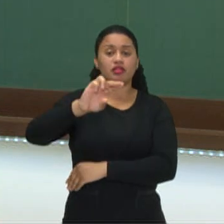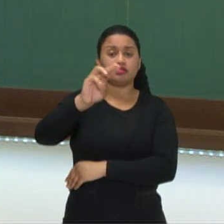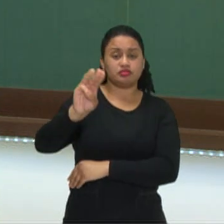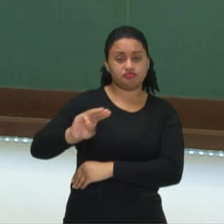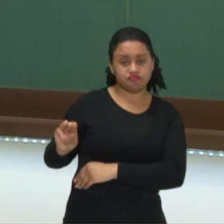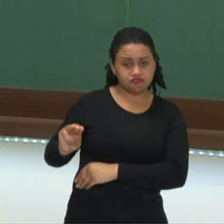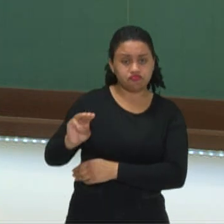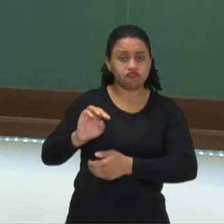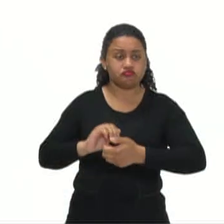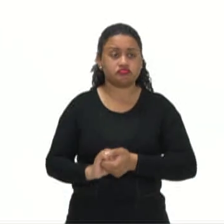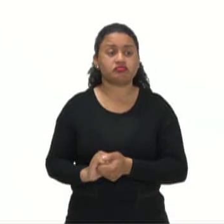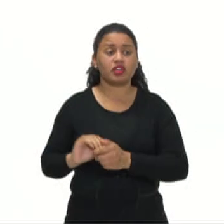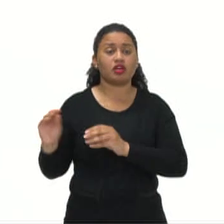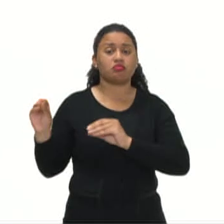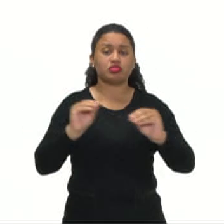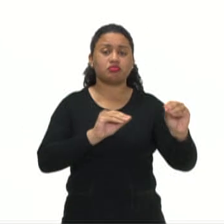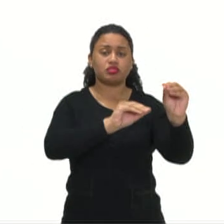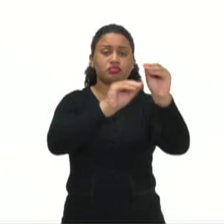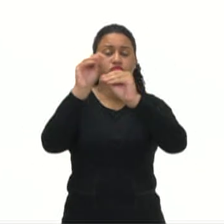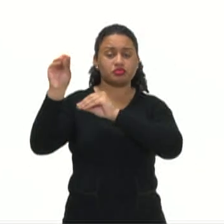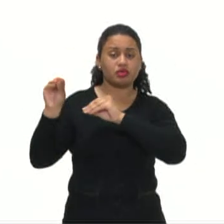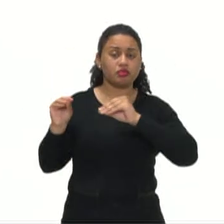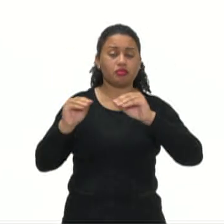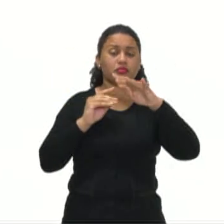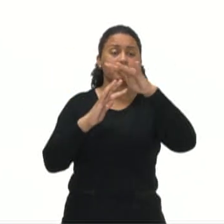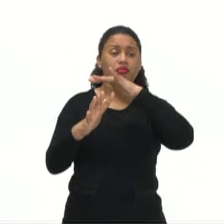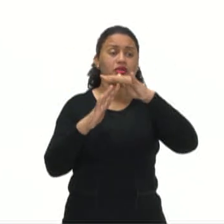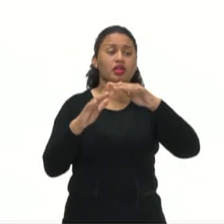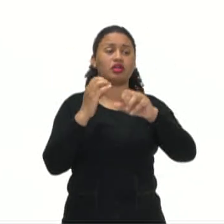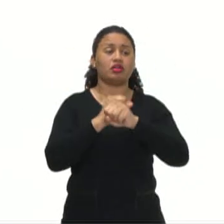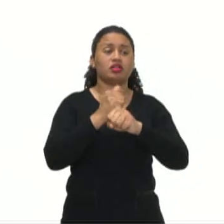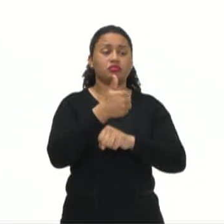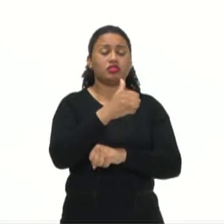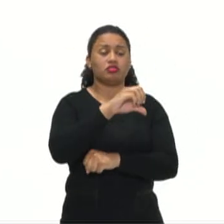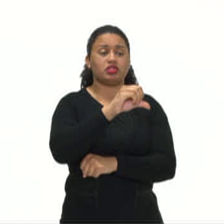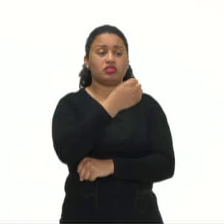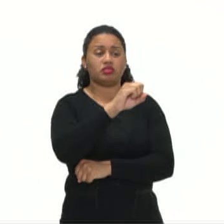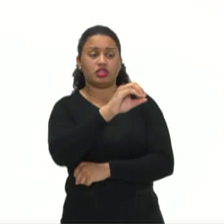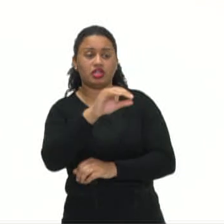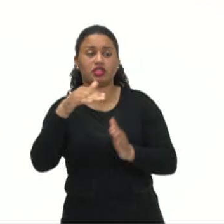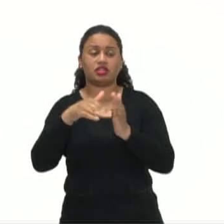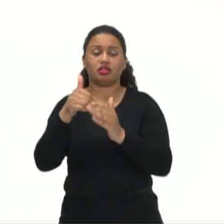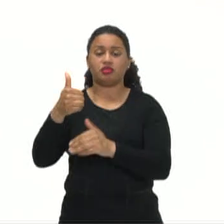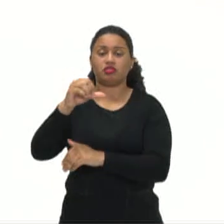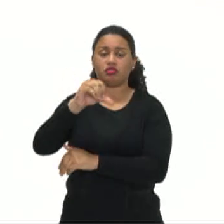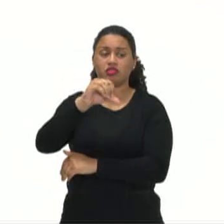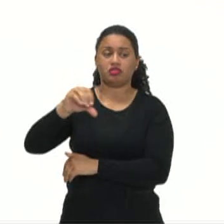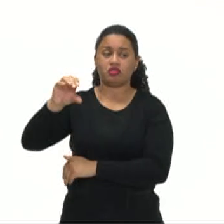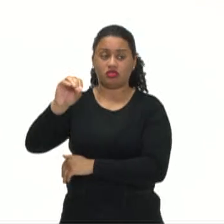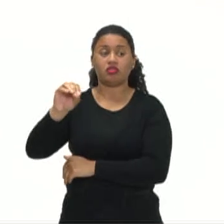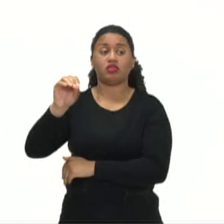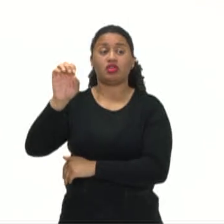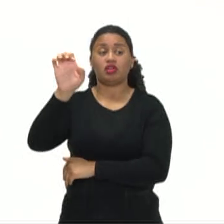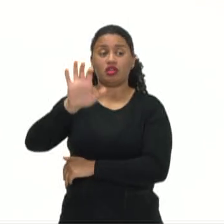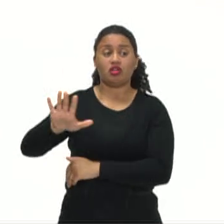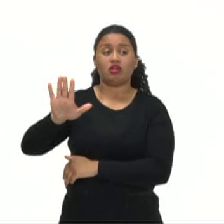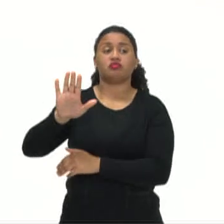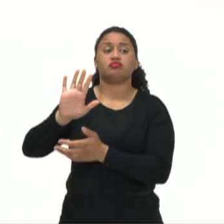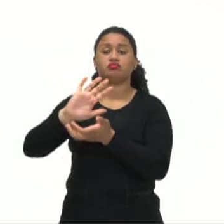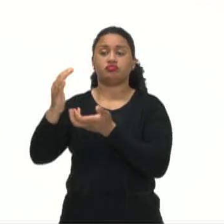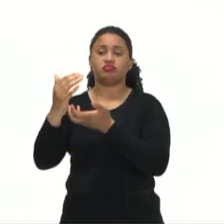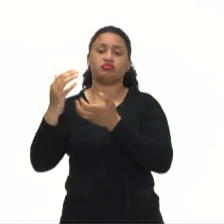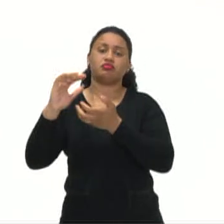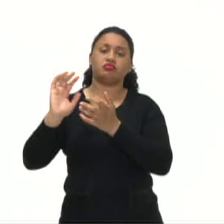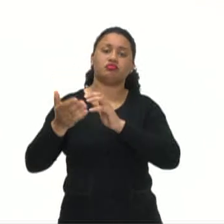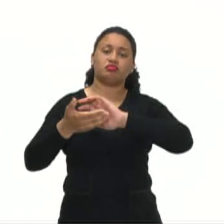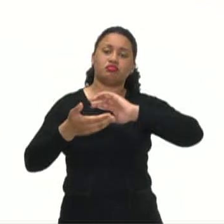Sobre as correntes migratórias, entre 1980 e 1990, Europa Ocidental para a Europa... Aliás, da Oriental para a Ocidental,